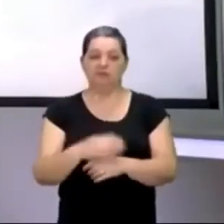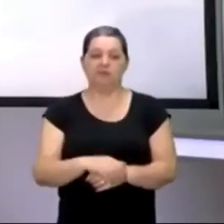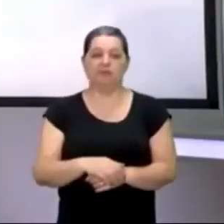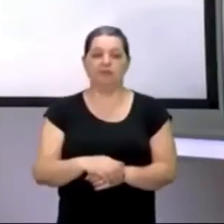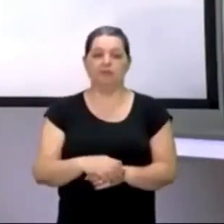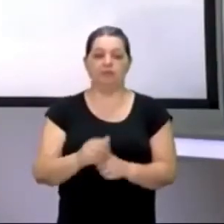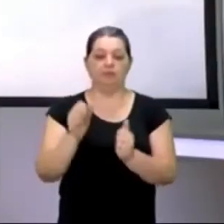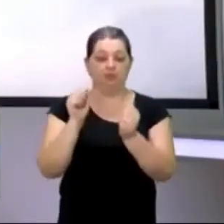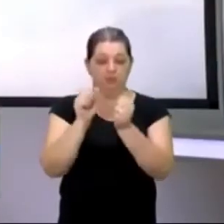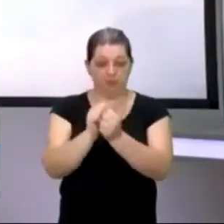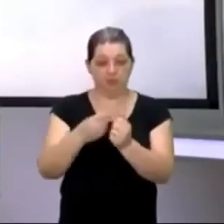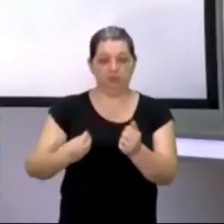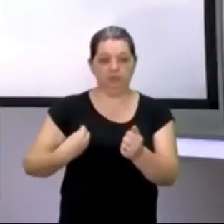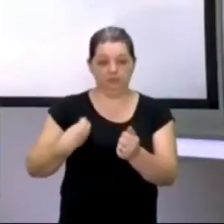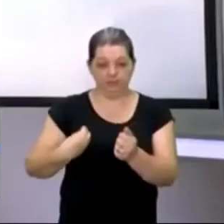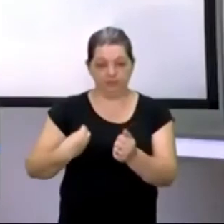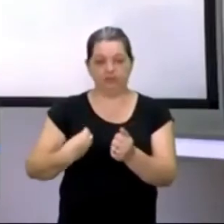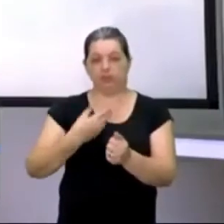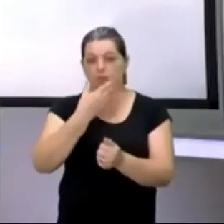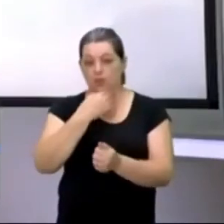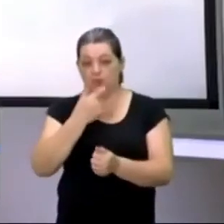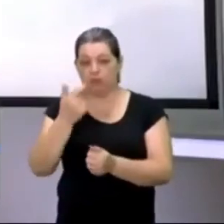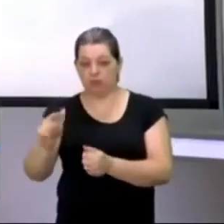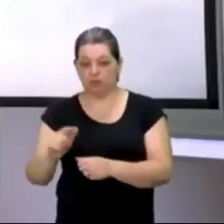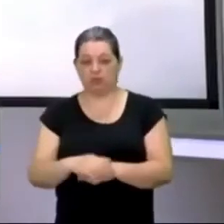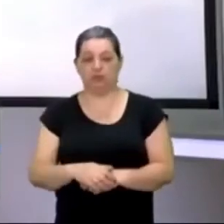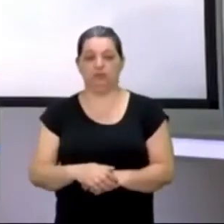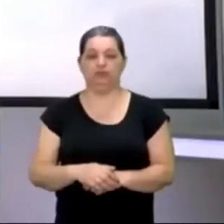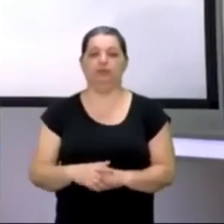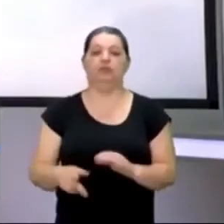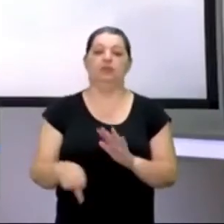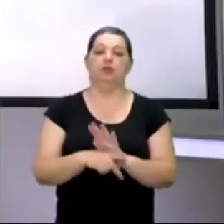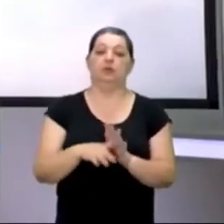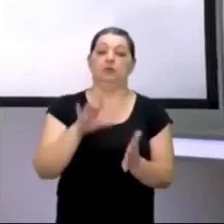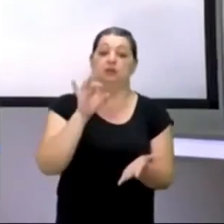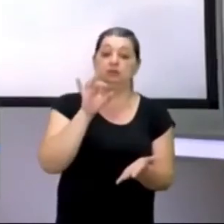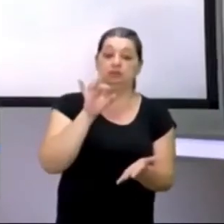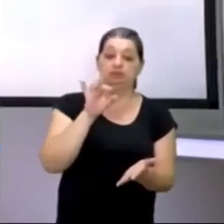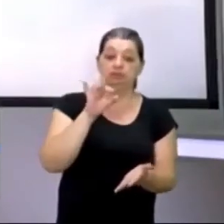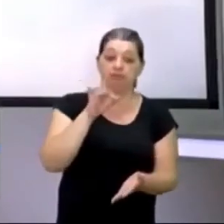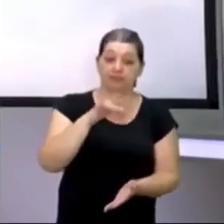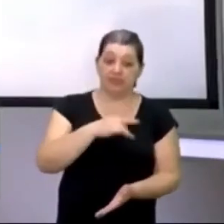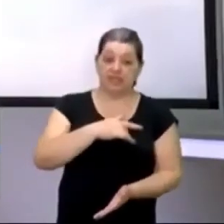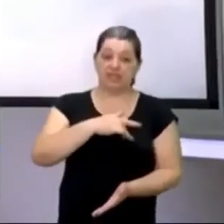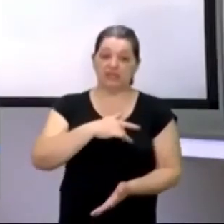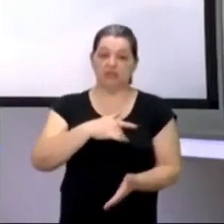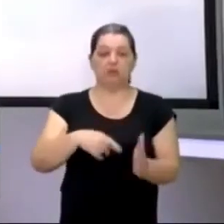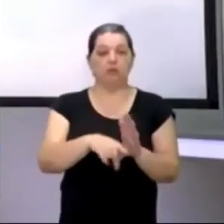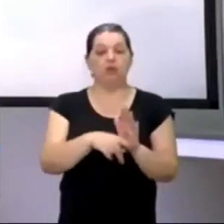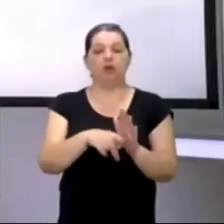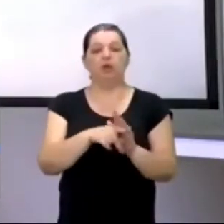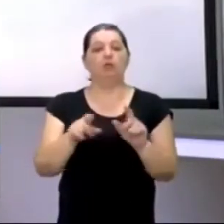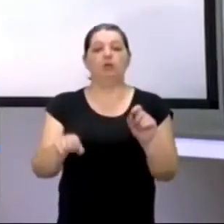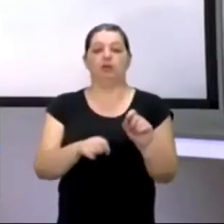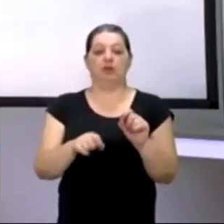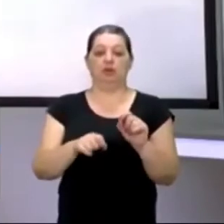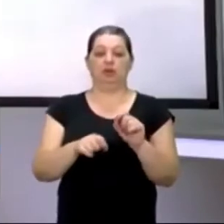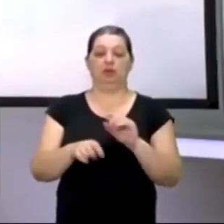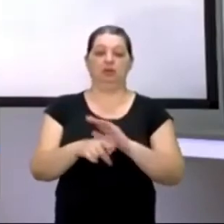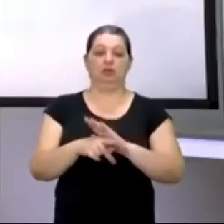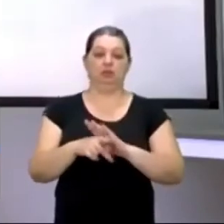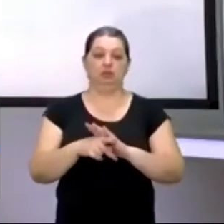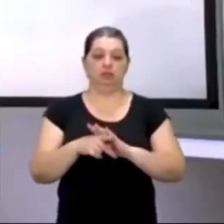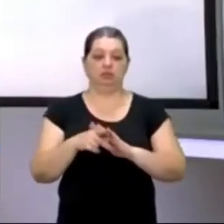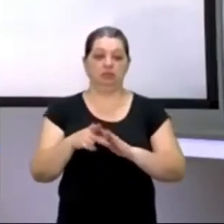com o Belkin. É mais realismo que o realismo, com R maiúsculo, é mais realismo que o próprio realismo. Por quê? O que acontece? No